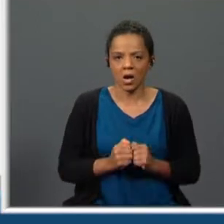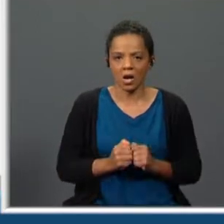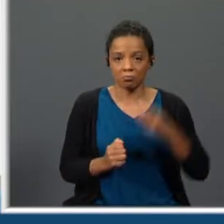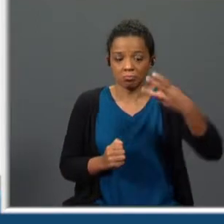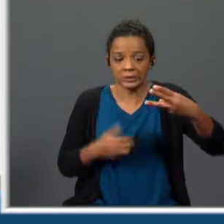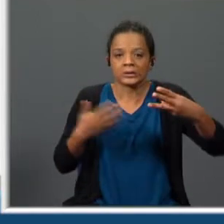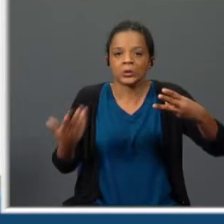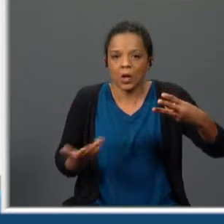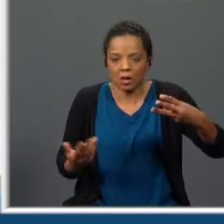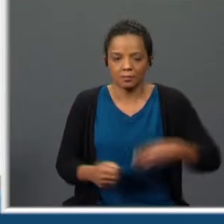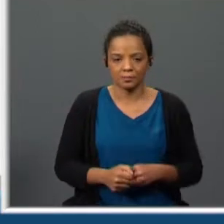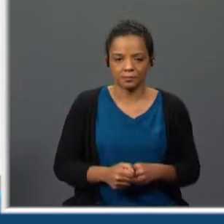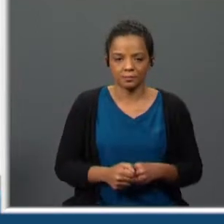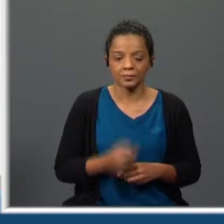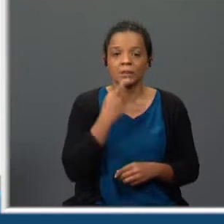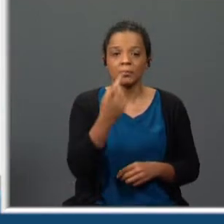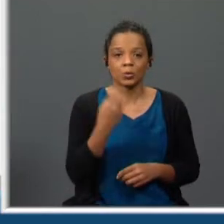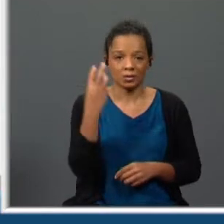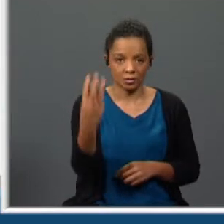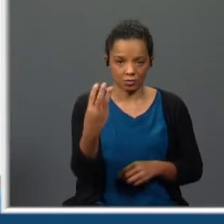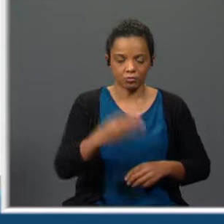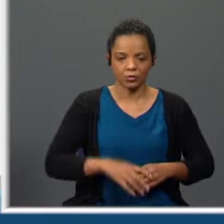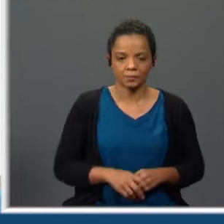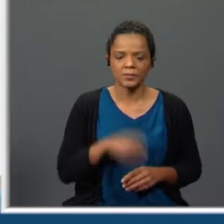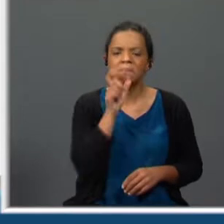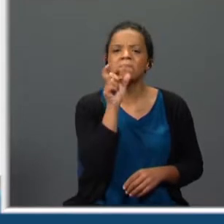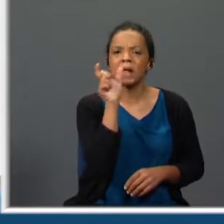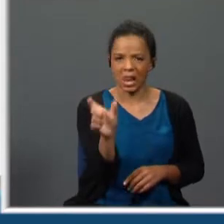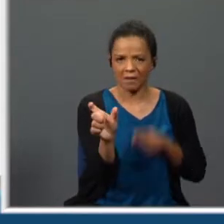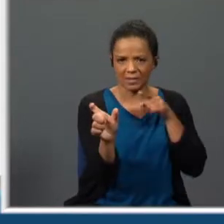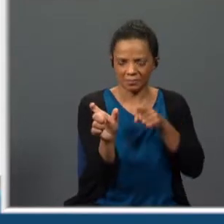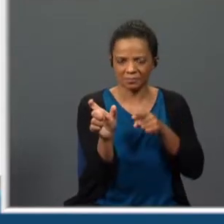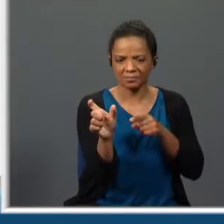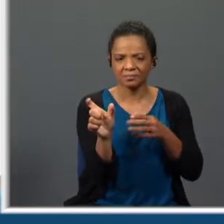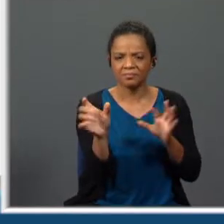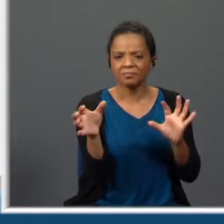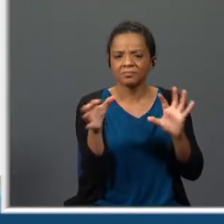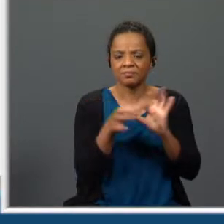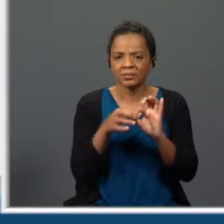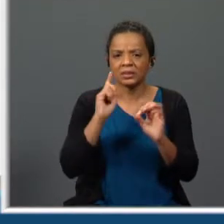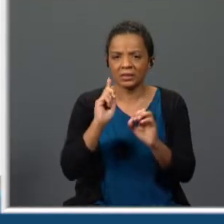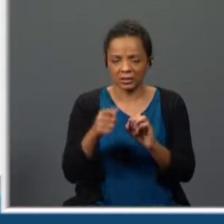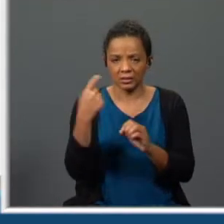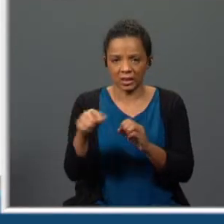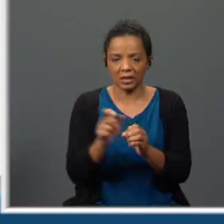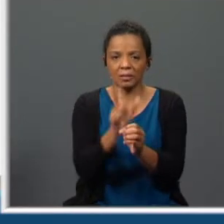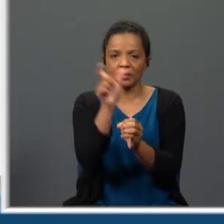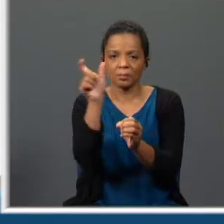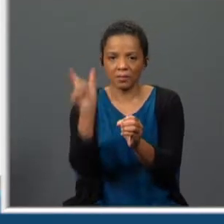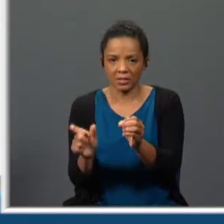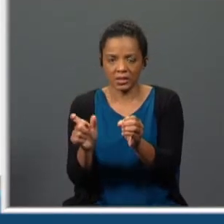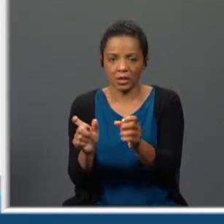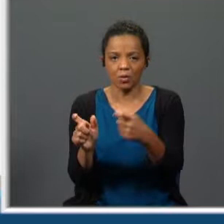três alíneas. Pergunta 3. A palavra Alcoviteira é derivada por prefixação, derivada por